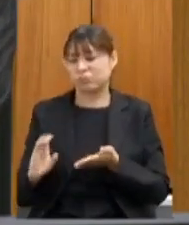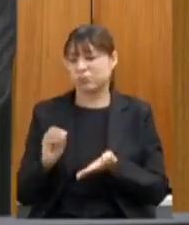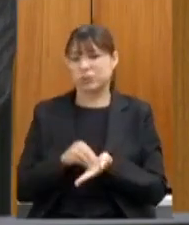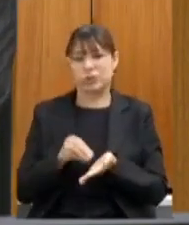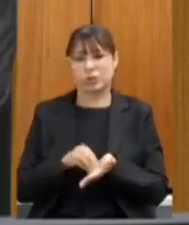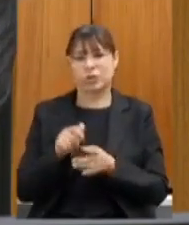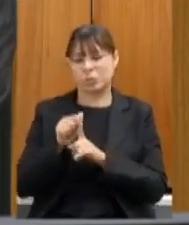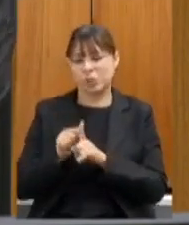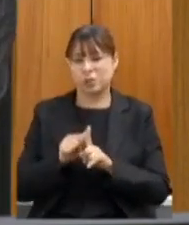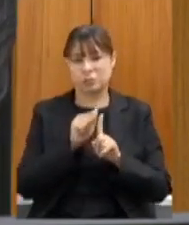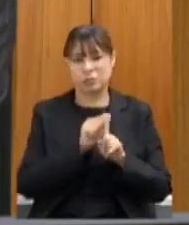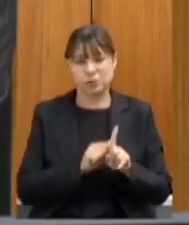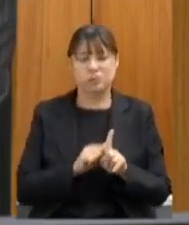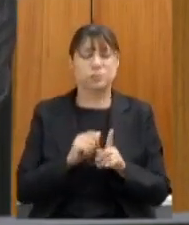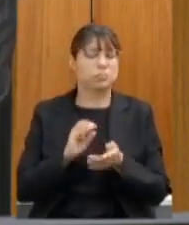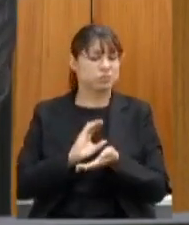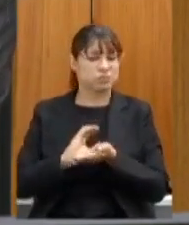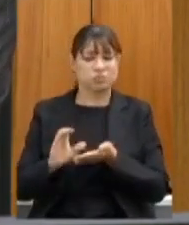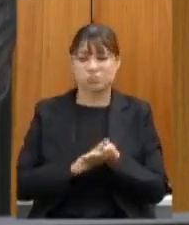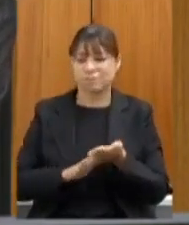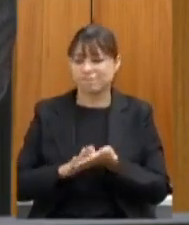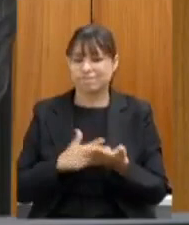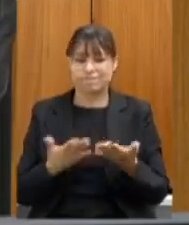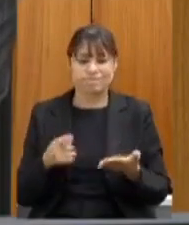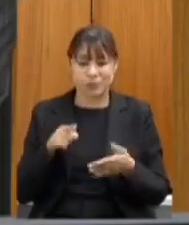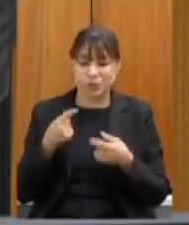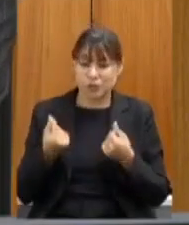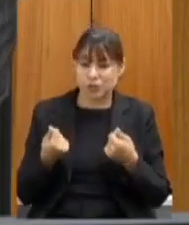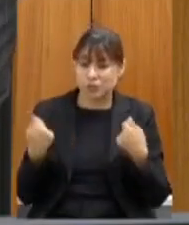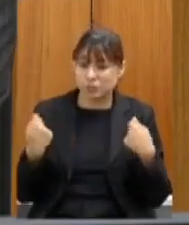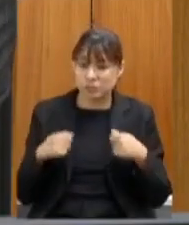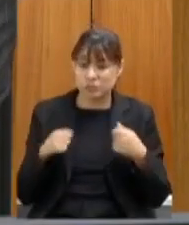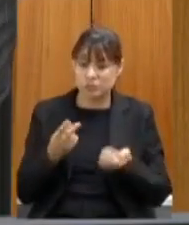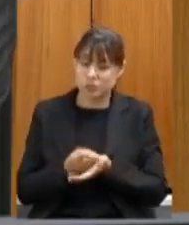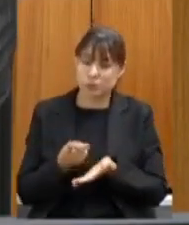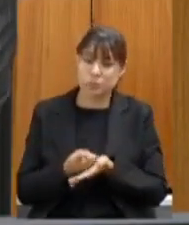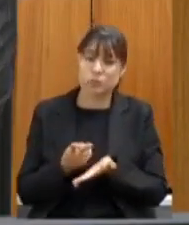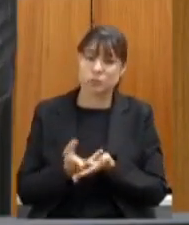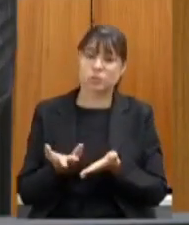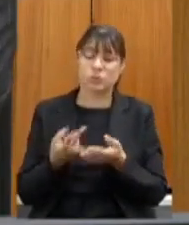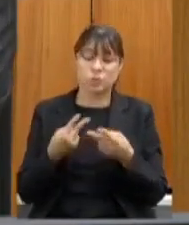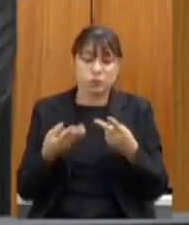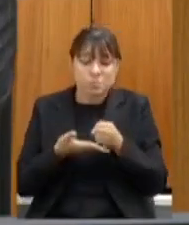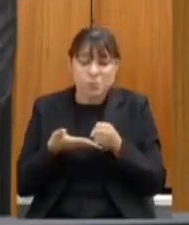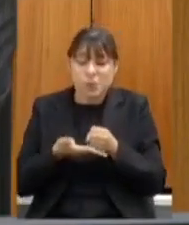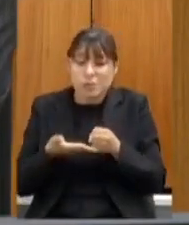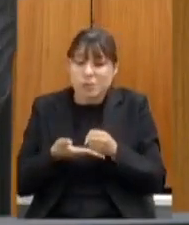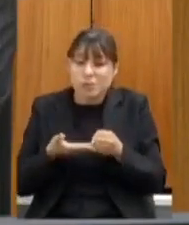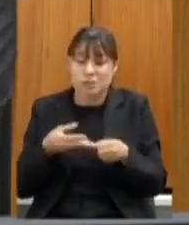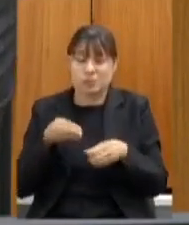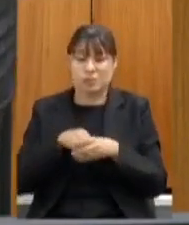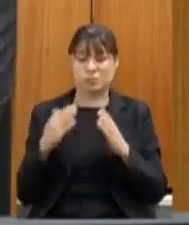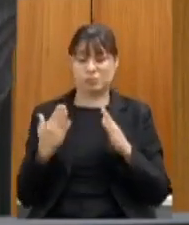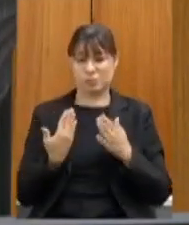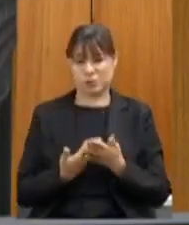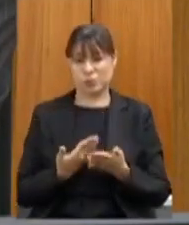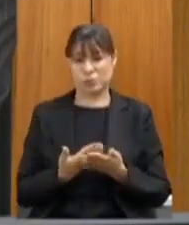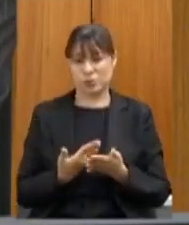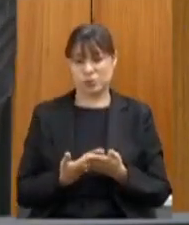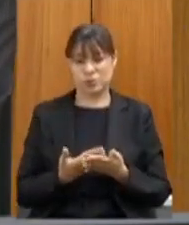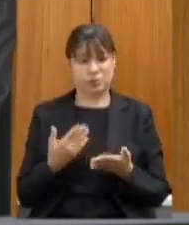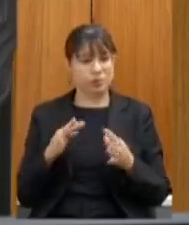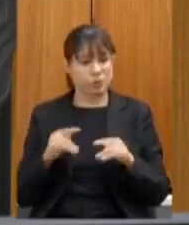escola o repasse que é aquele dinheiro ali necessário para manter as questões básicas das escolas as escolas estavam